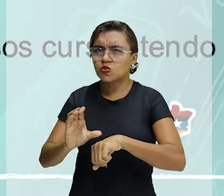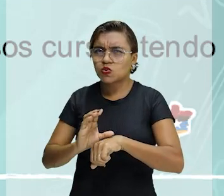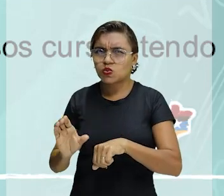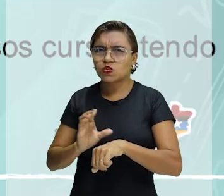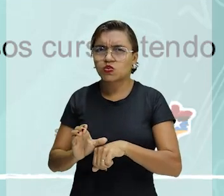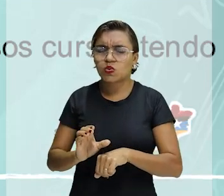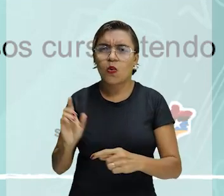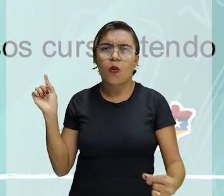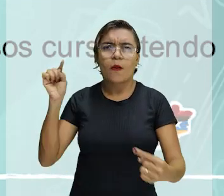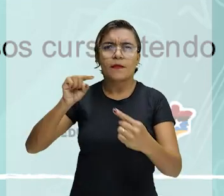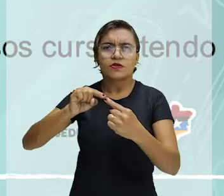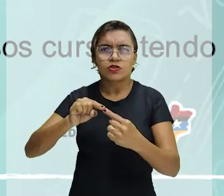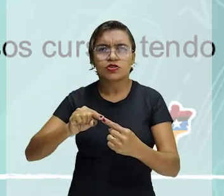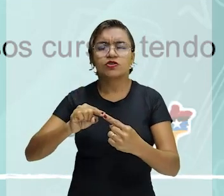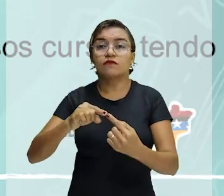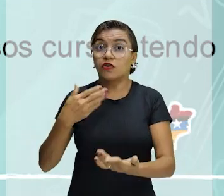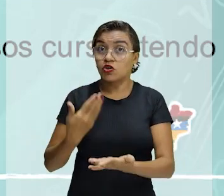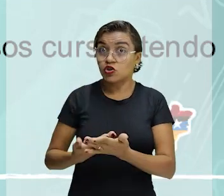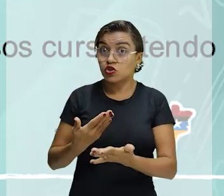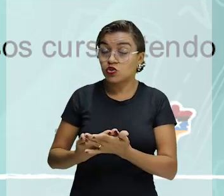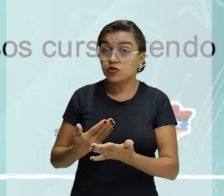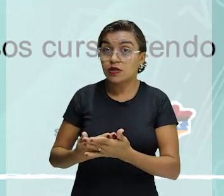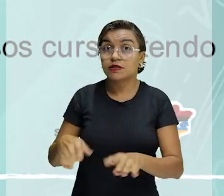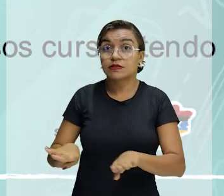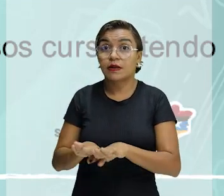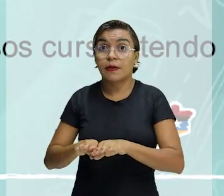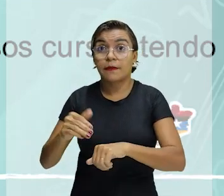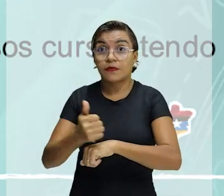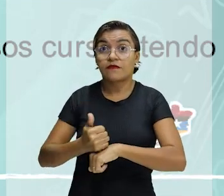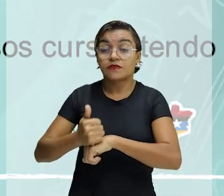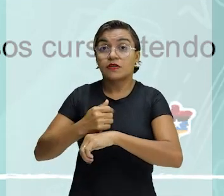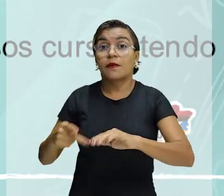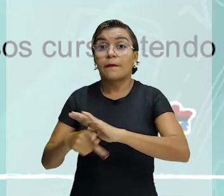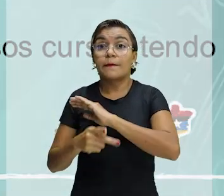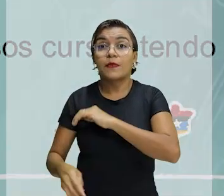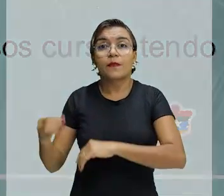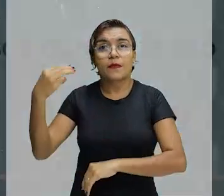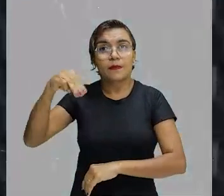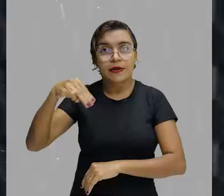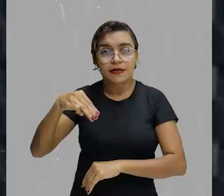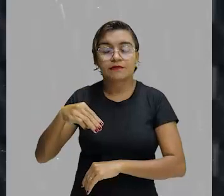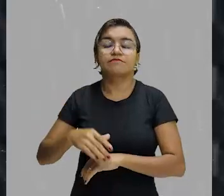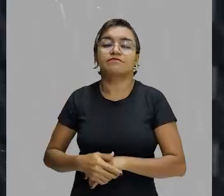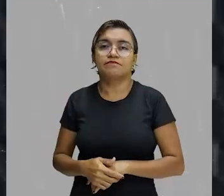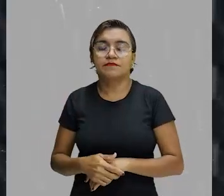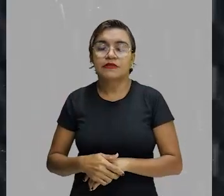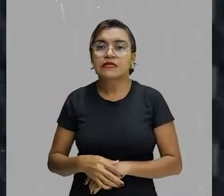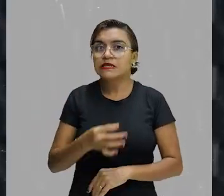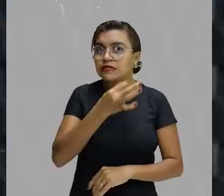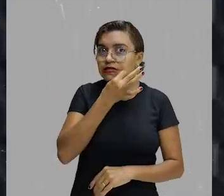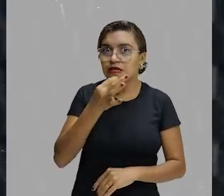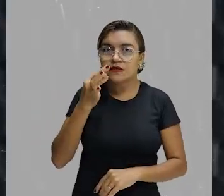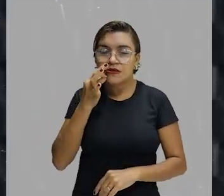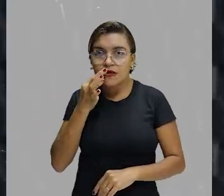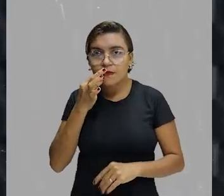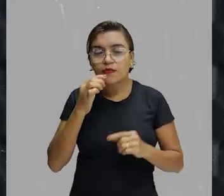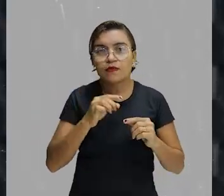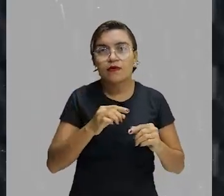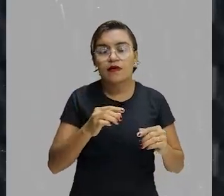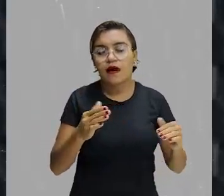-alvo estudantes e profissionais da educação do Estado do Maranhão. Os cursos acontecem entre setembro e novembro de